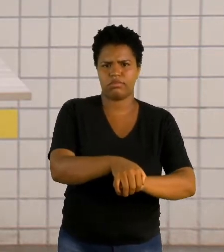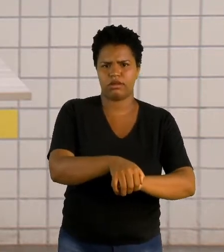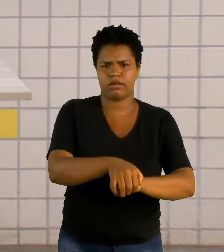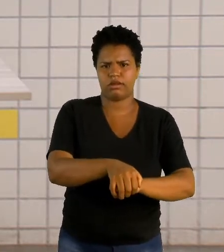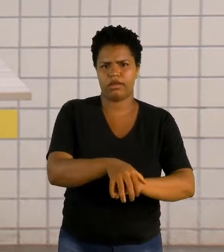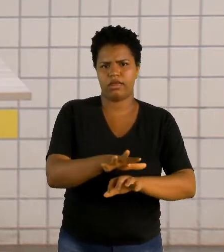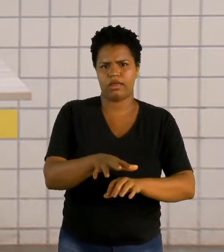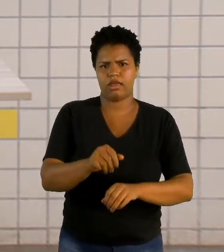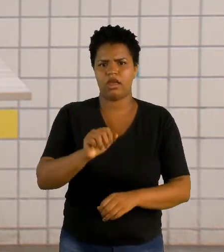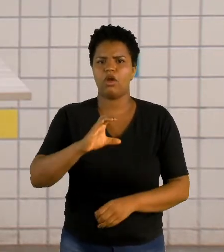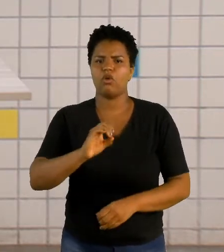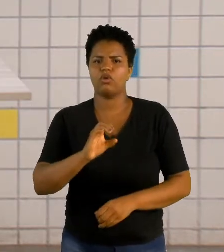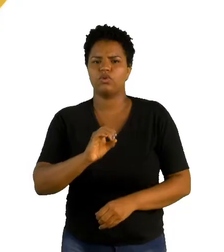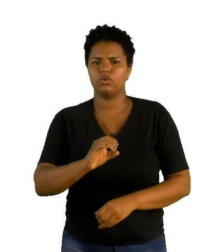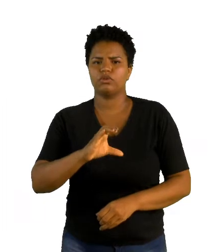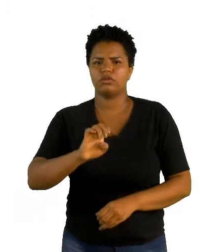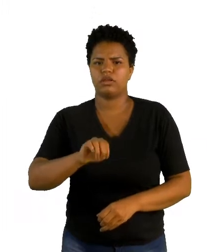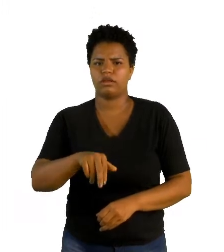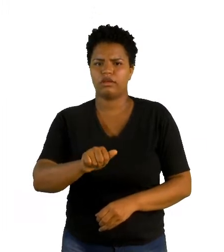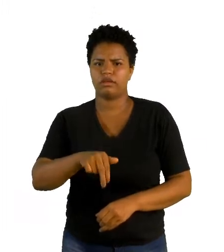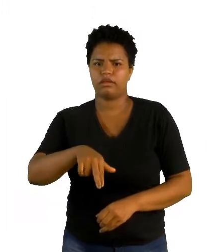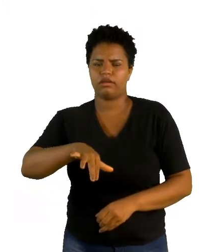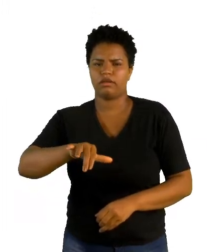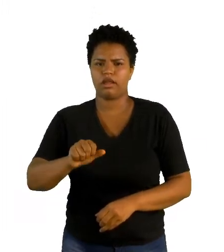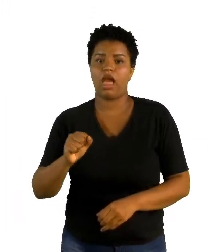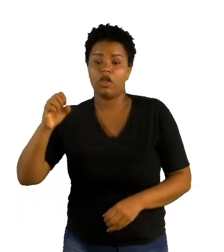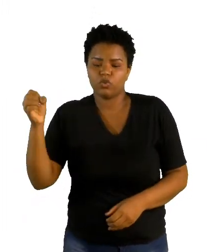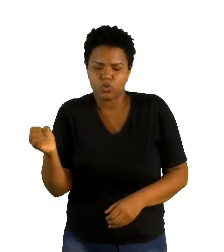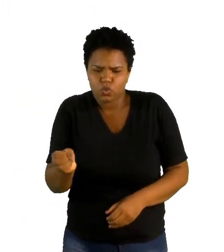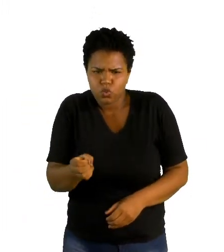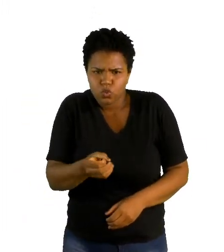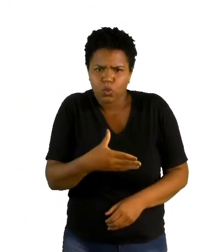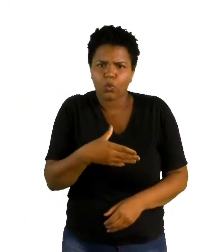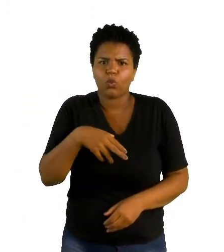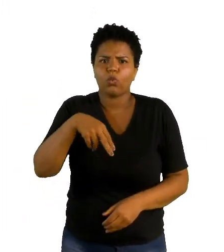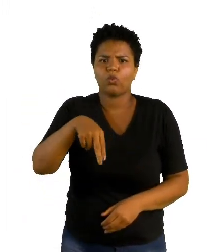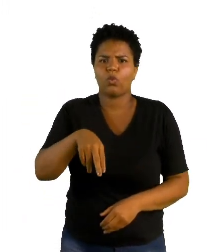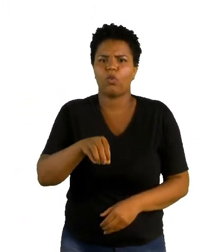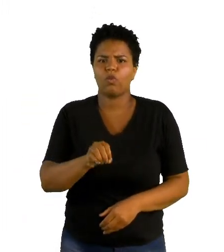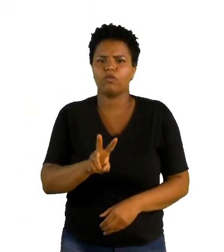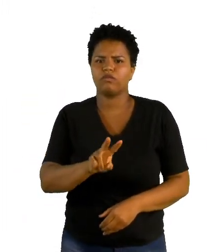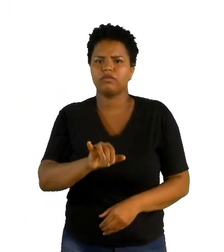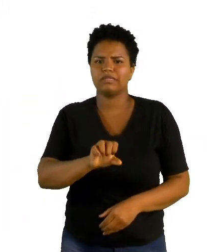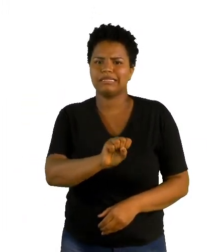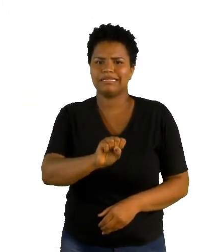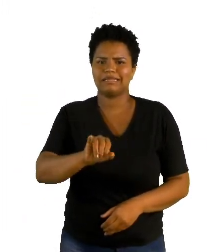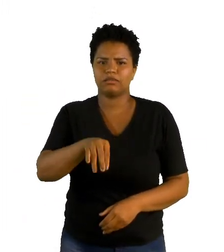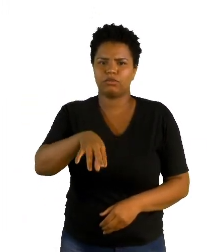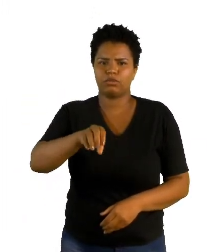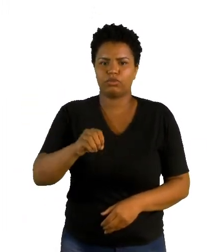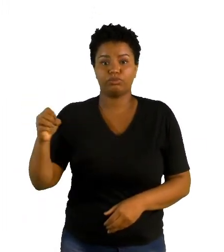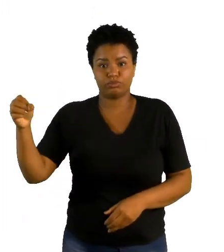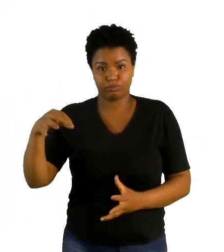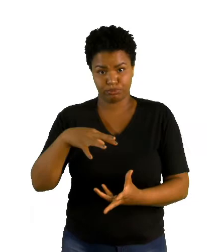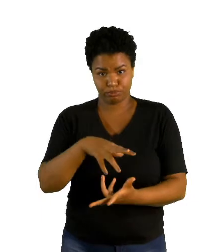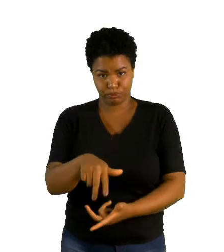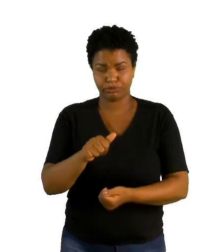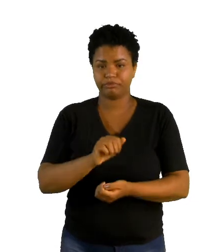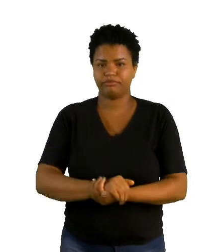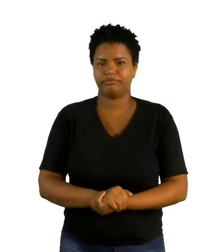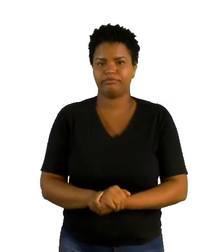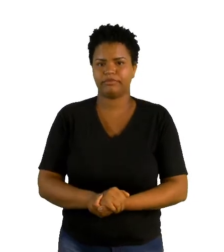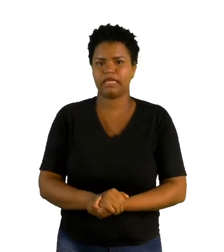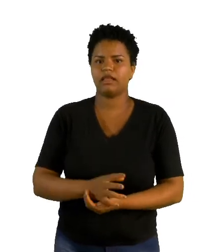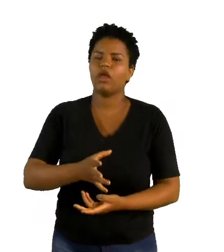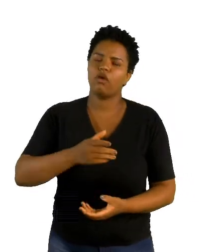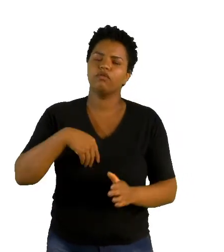caso da Oceania, foi chamada de novíssimo mundo. Então, eu vou ter essa divisão que é uma visão eurocêntrica entre velho,